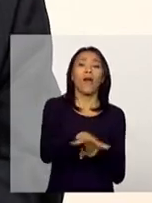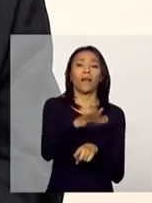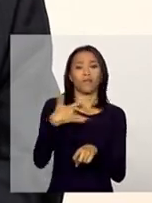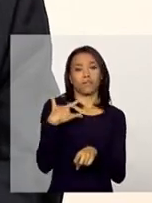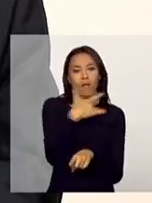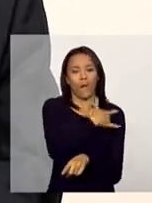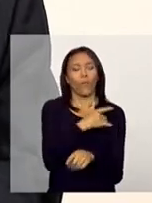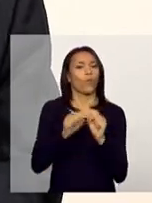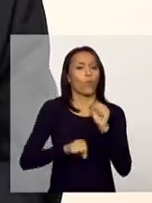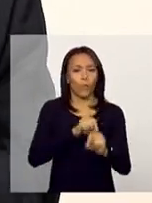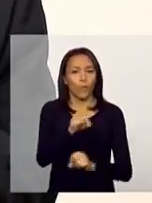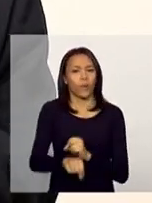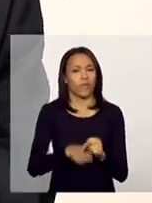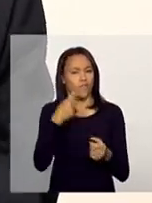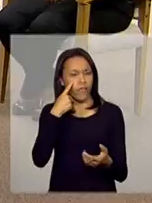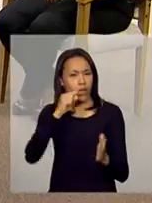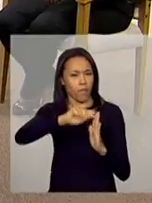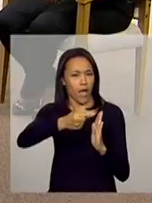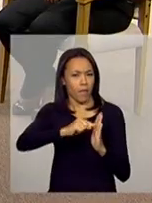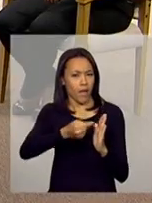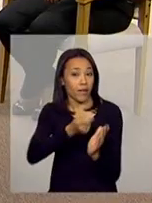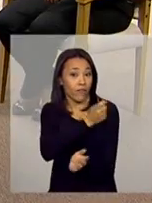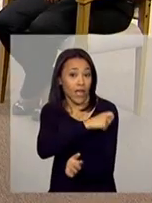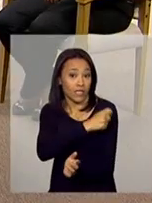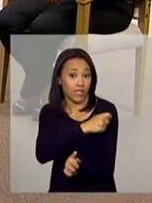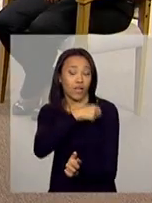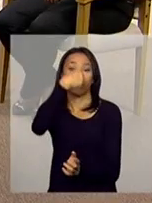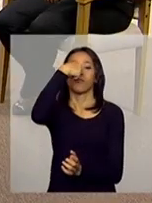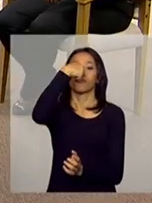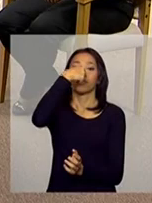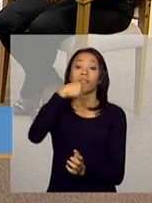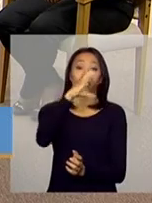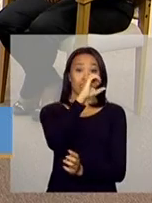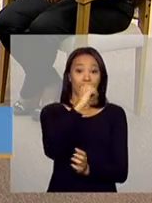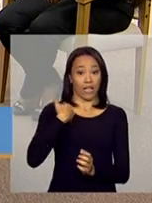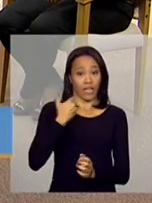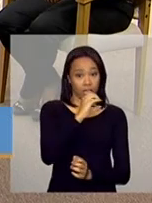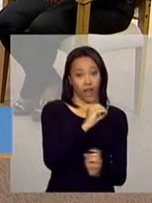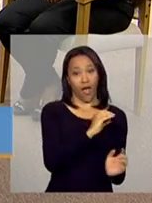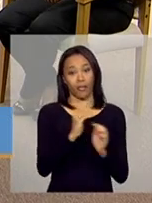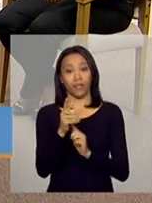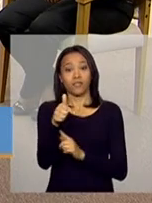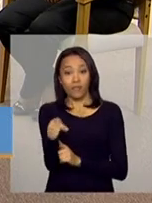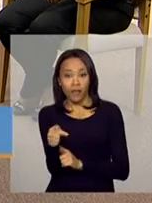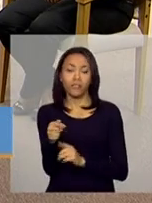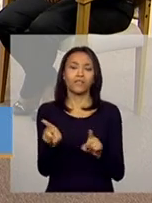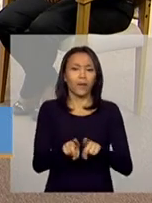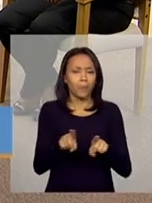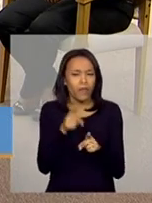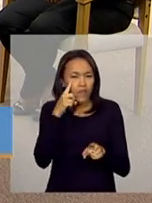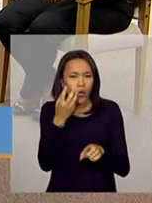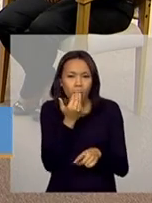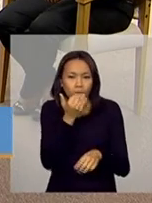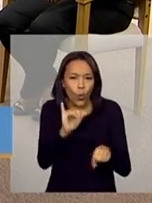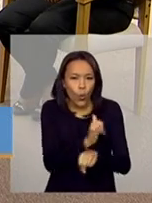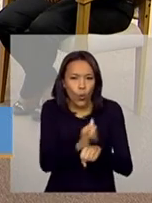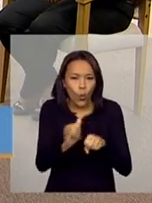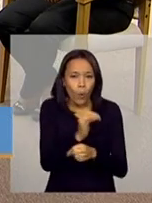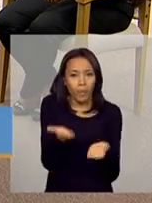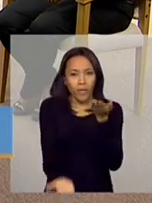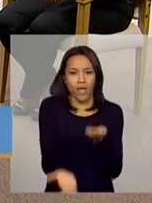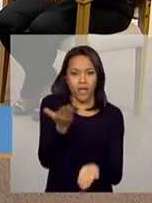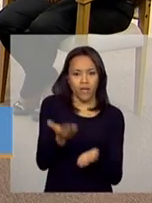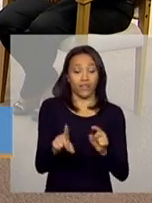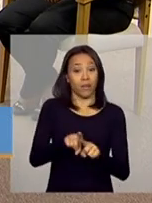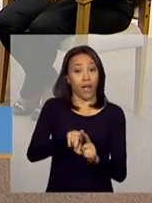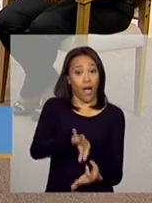acompanhamento do calendário vacinal das crianças de 0 a 7 anos, do acompanhamento da avaliação nutricional de peso e altura das